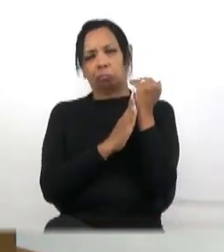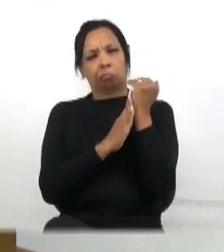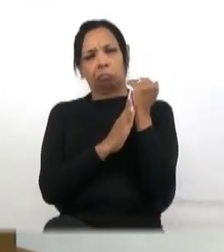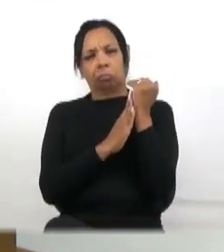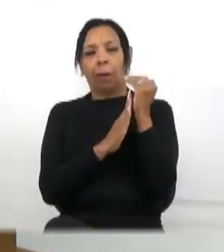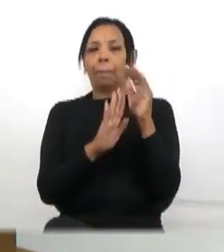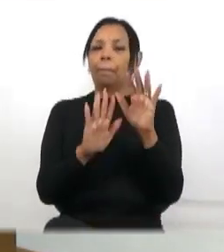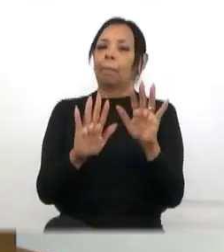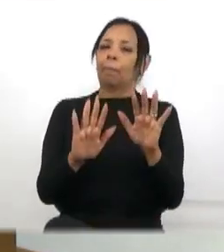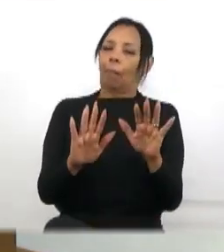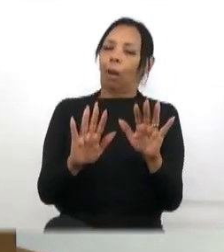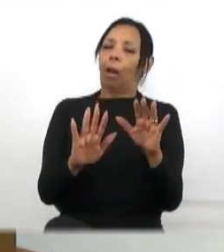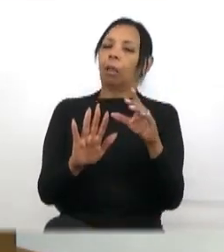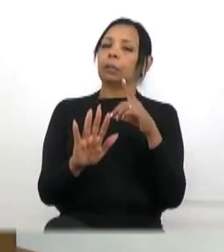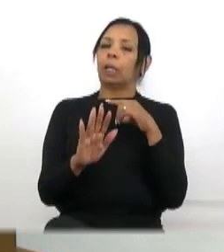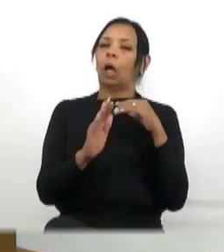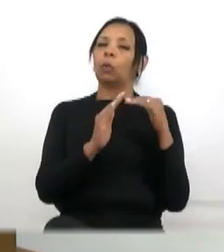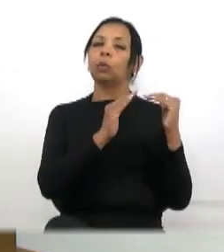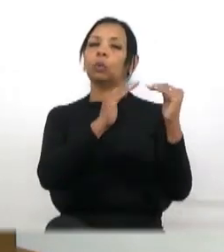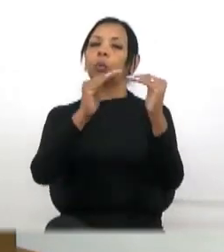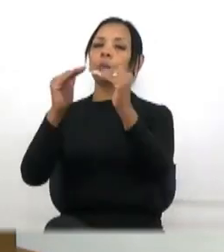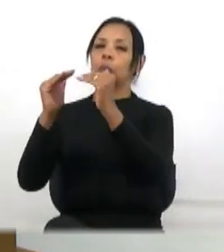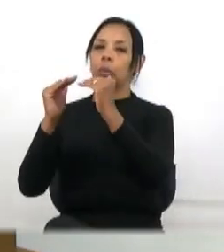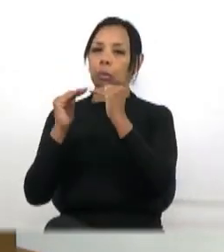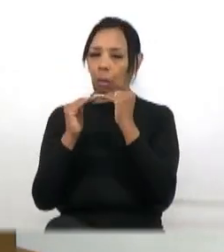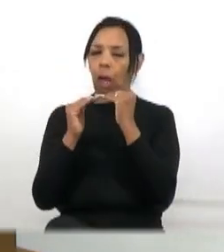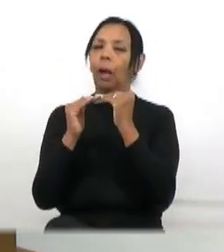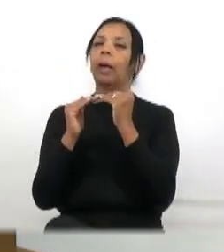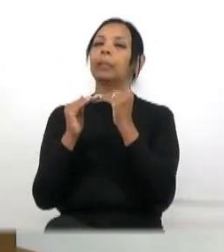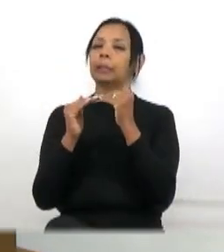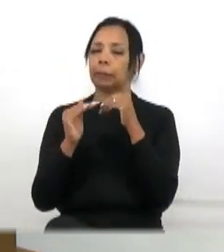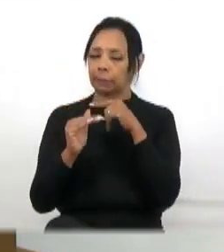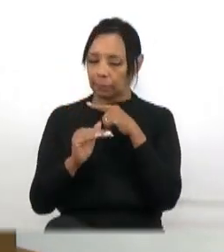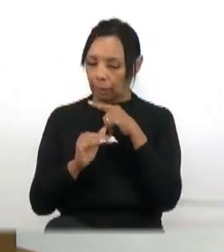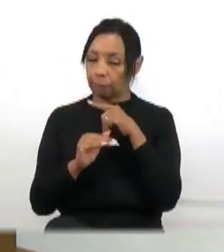somos iguais aqui dentro, é uma pena,